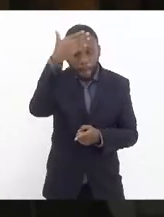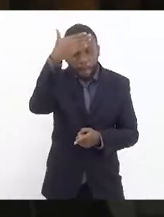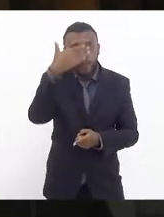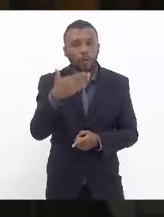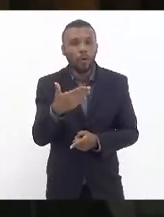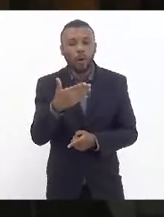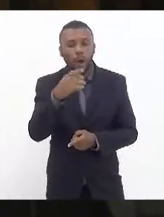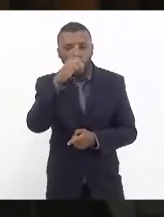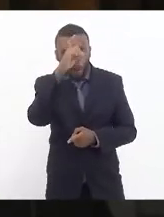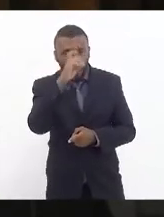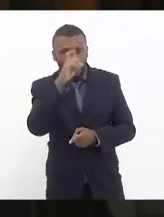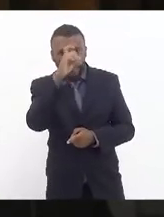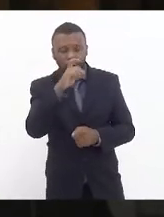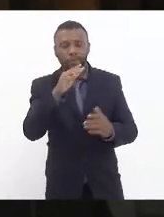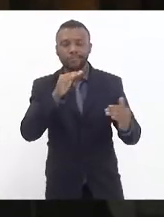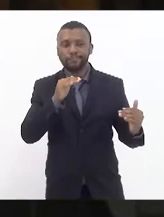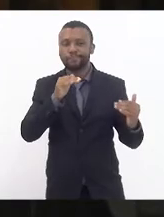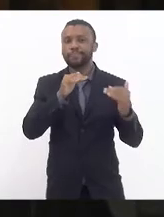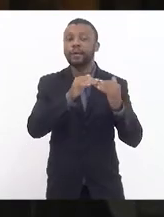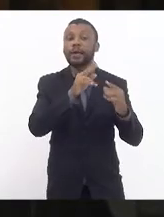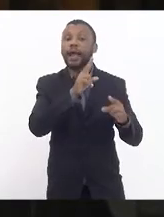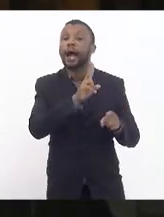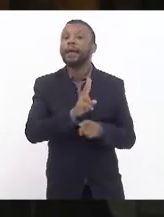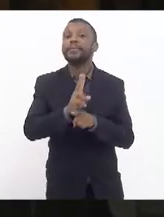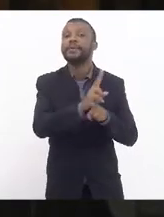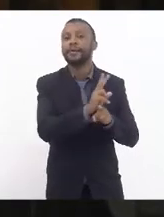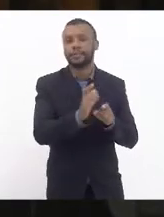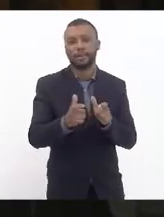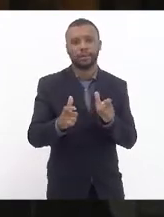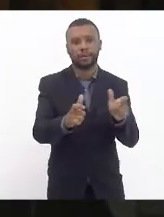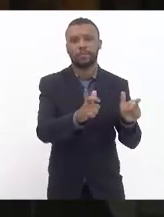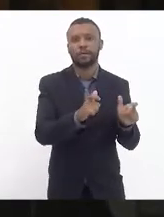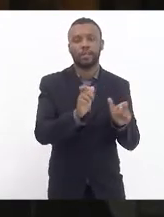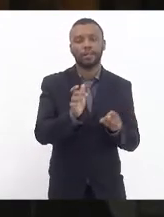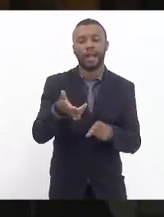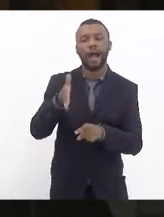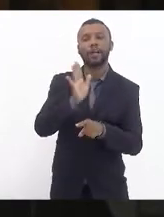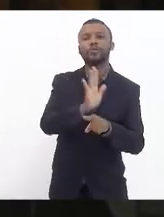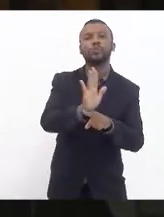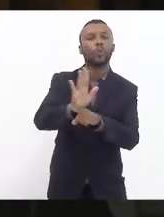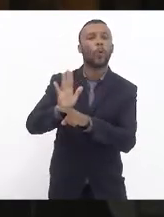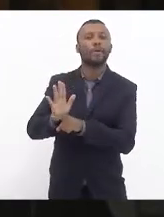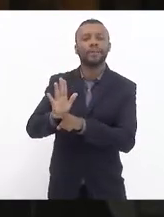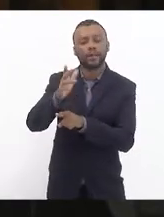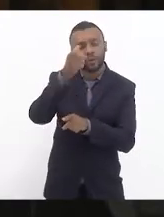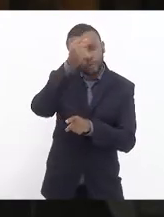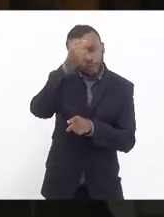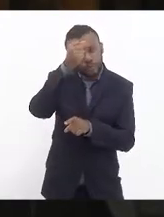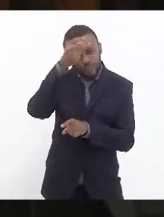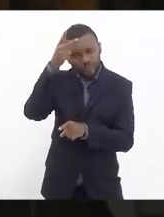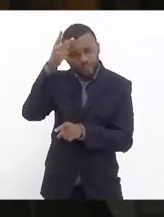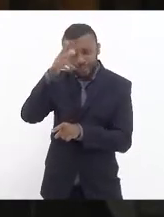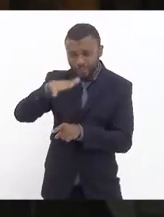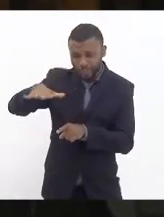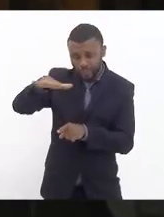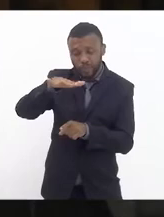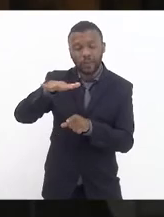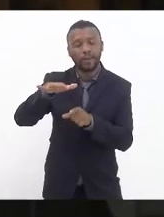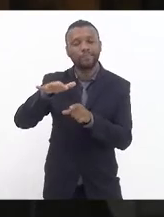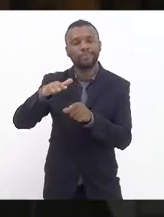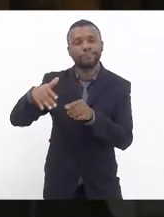faz jus àquela localidade, pois desafoga os hospitais municipais da região das cidades próximas à Volta Redonda.